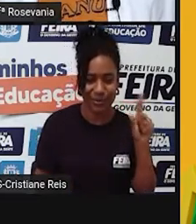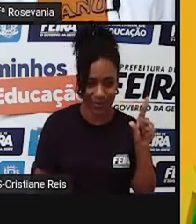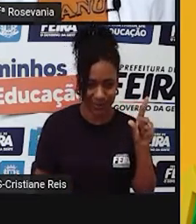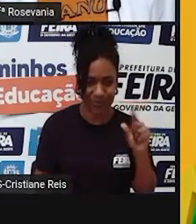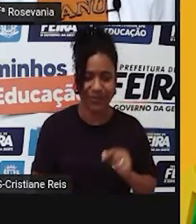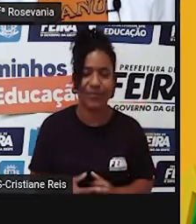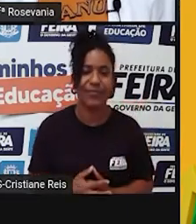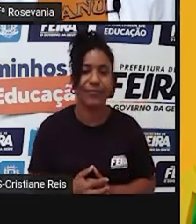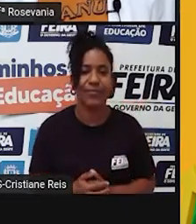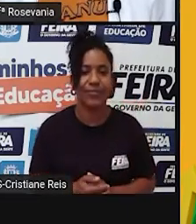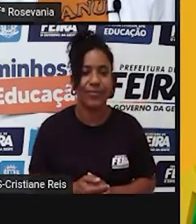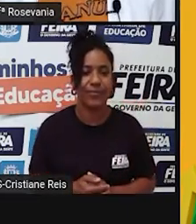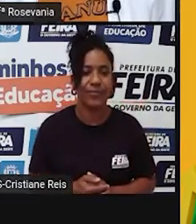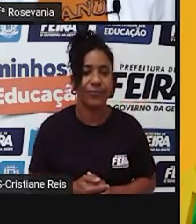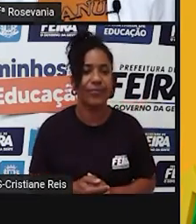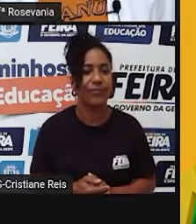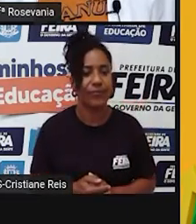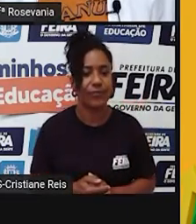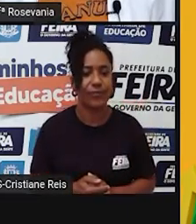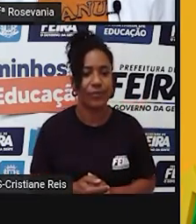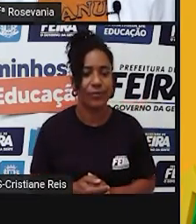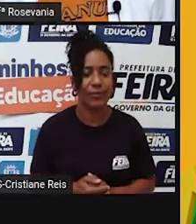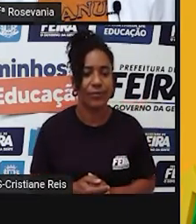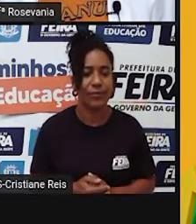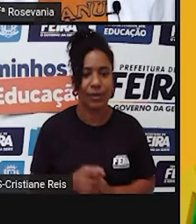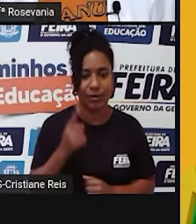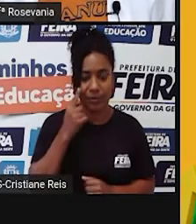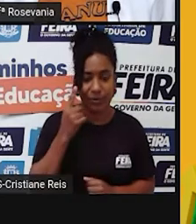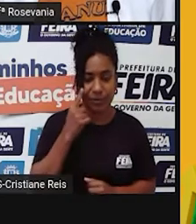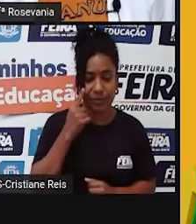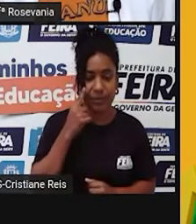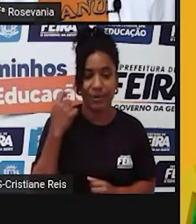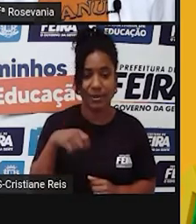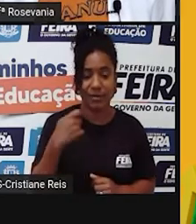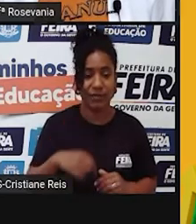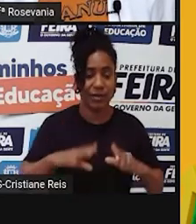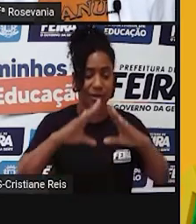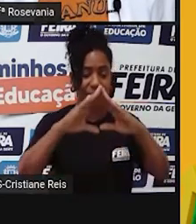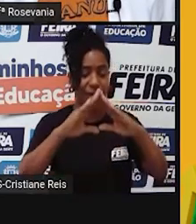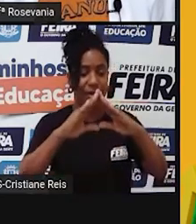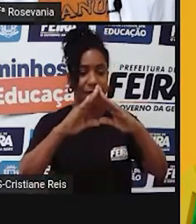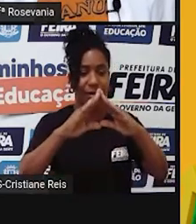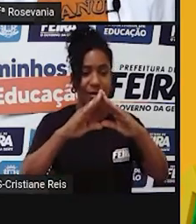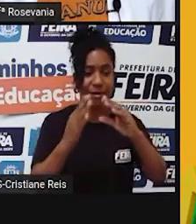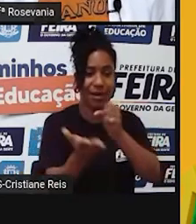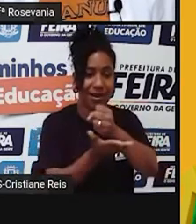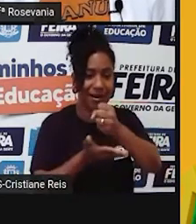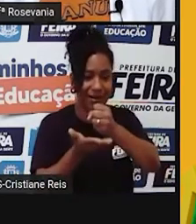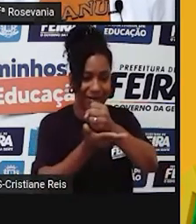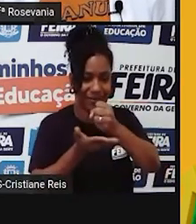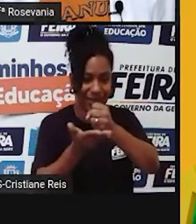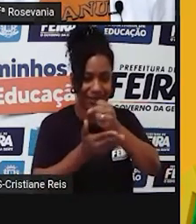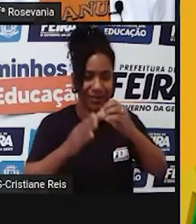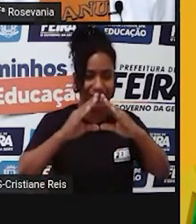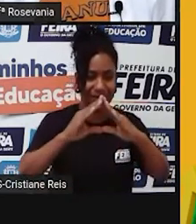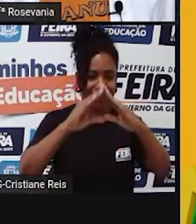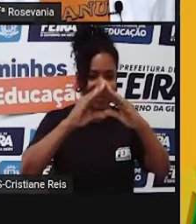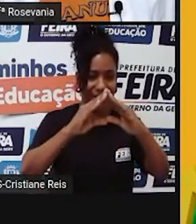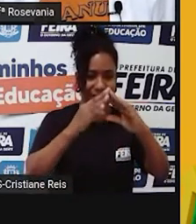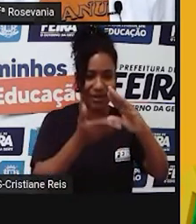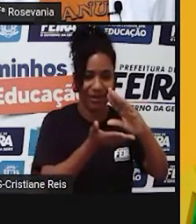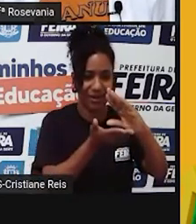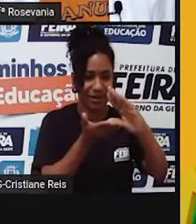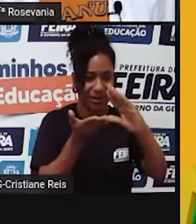E a gente vai partindo e a gente analisa ela sempre da base para o topo. A base, a gente tem as idades mais